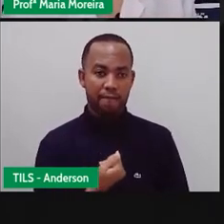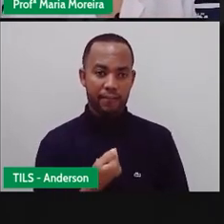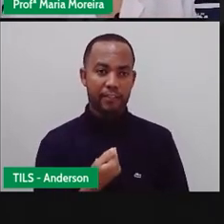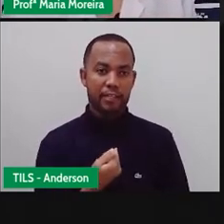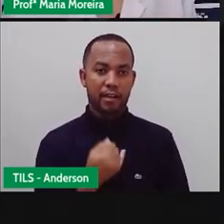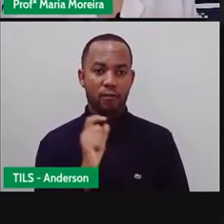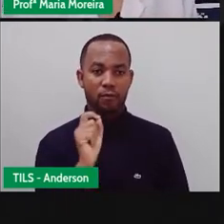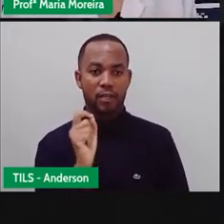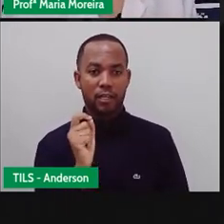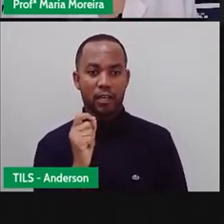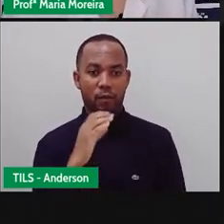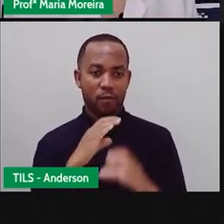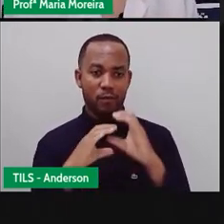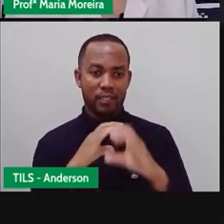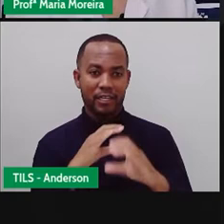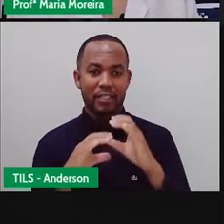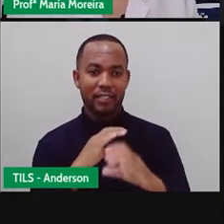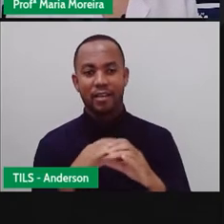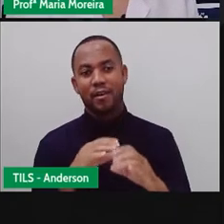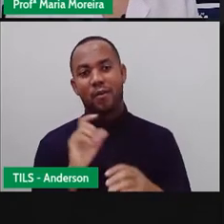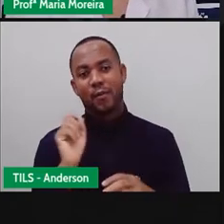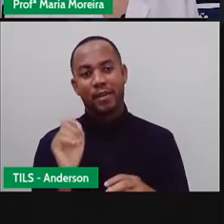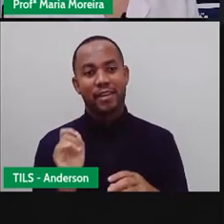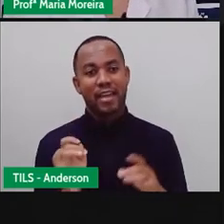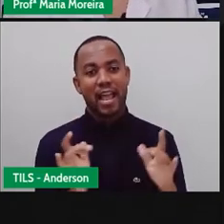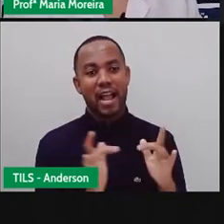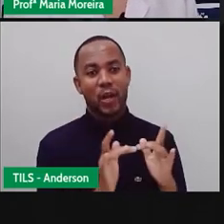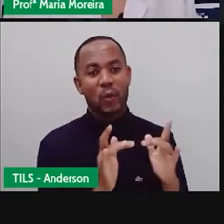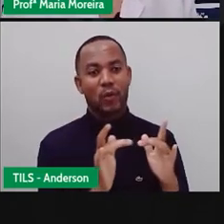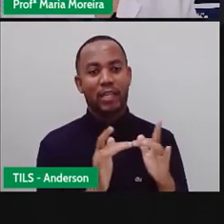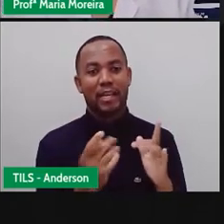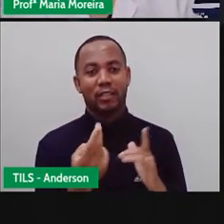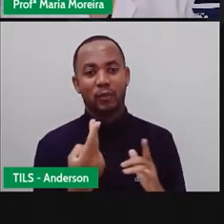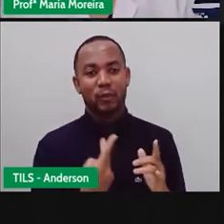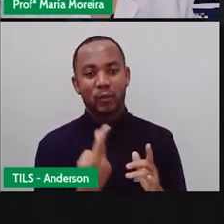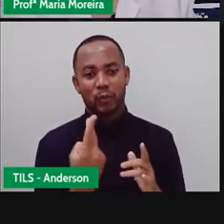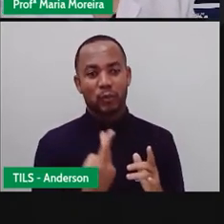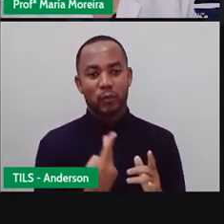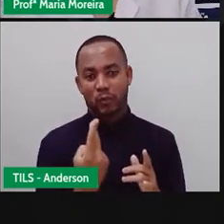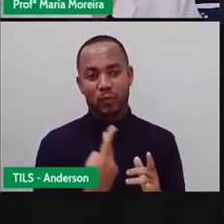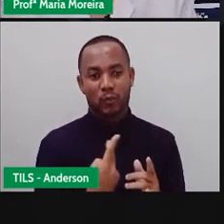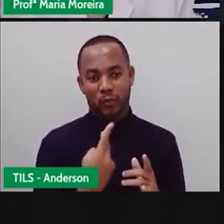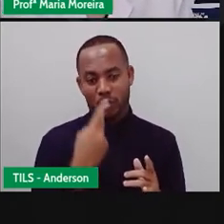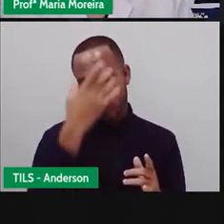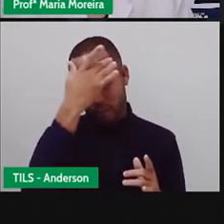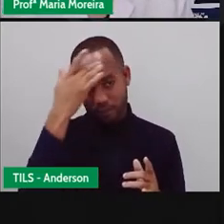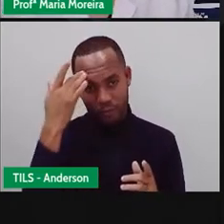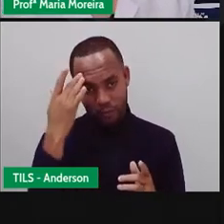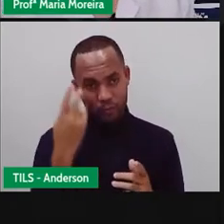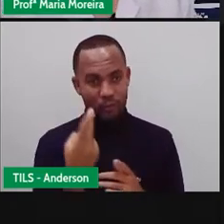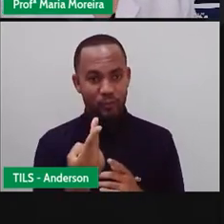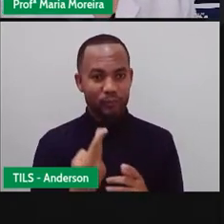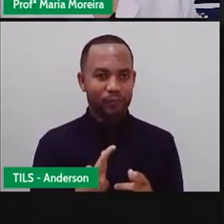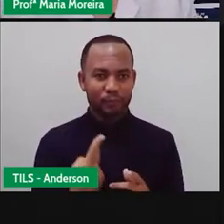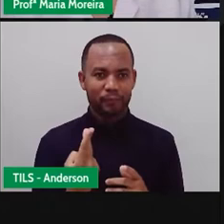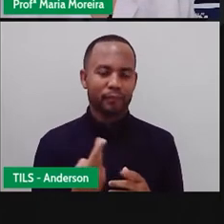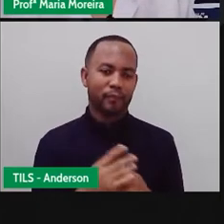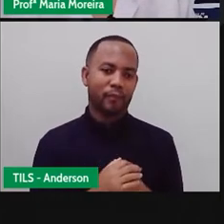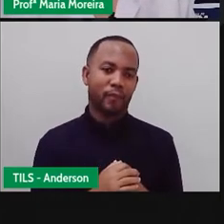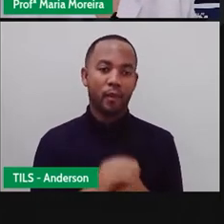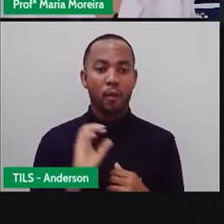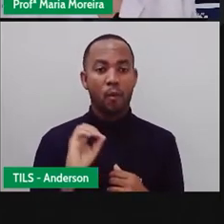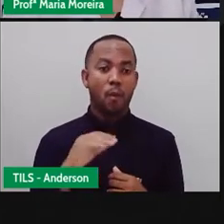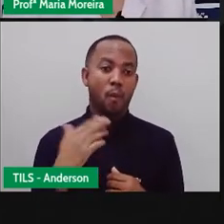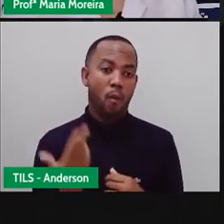possibilitam o que? O contato interpessoal e a disseminação de informações entre uma pessoa e outra. Ou